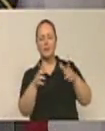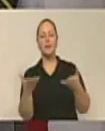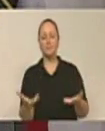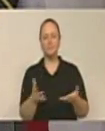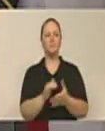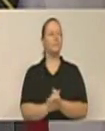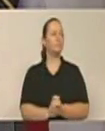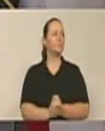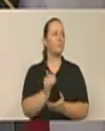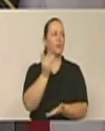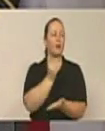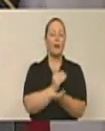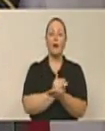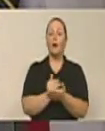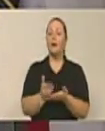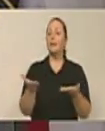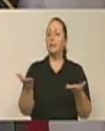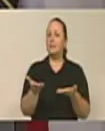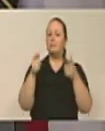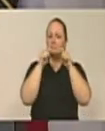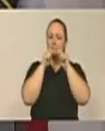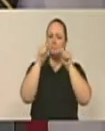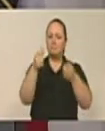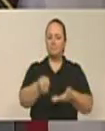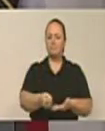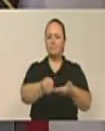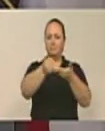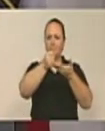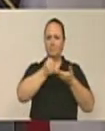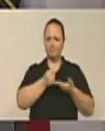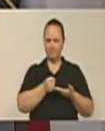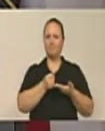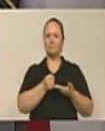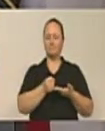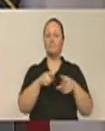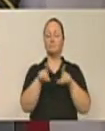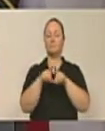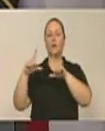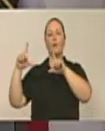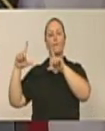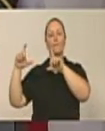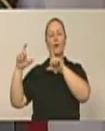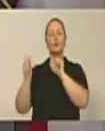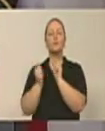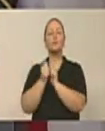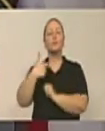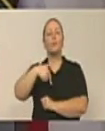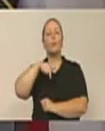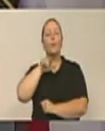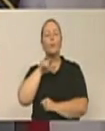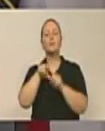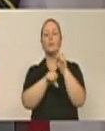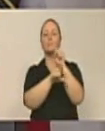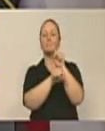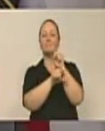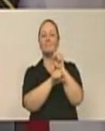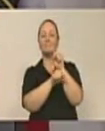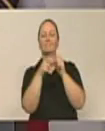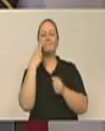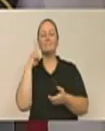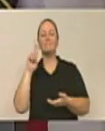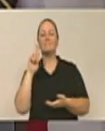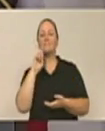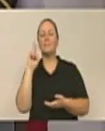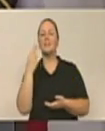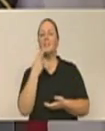aqui, com o seu apoio aqui da nossa assessoria da TVL, com as fotos da reunião que tivemos ontem na Secretaria de Educação, com a secretária Lenice e sua equipe,